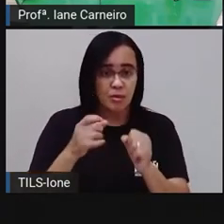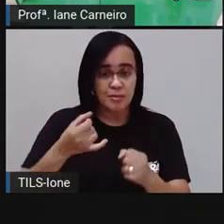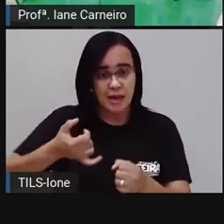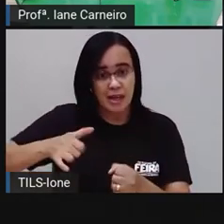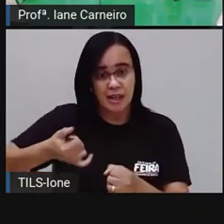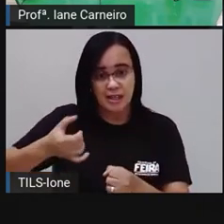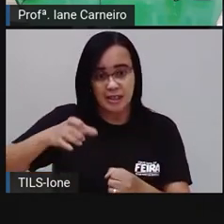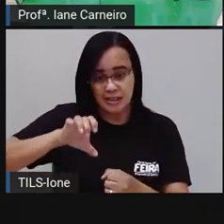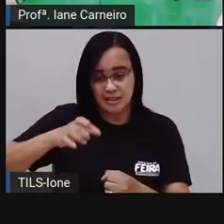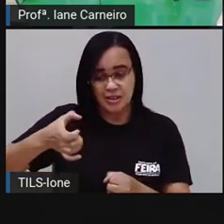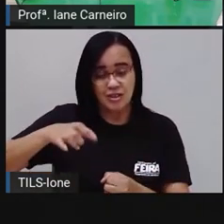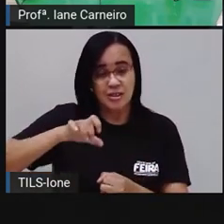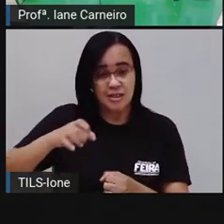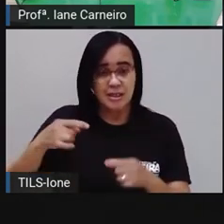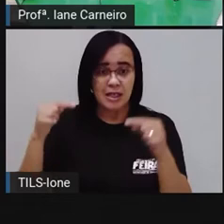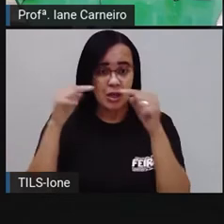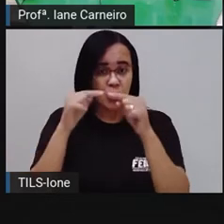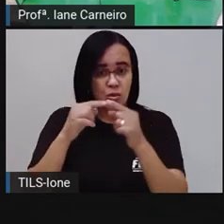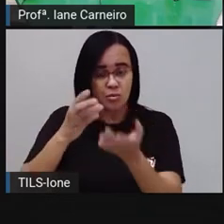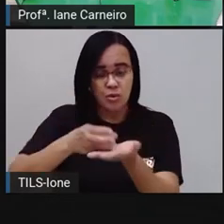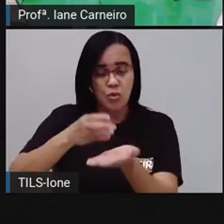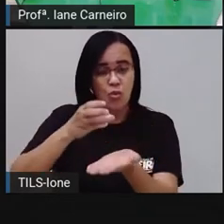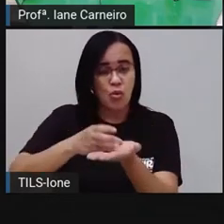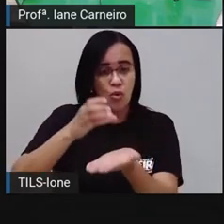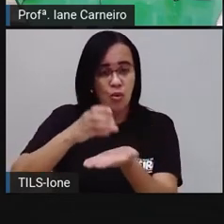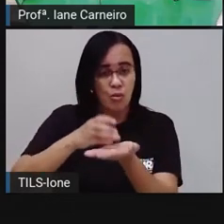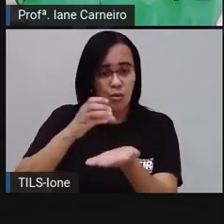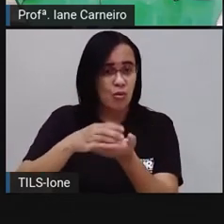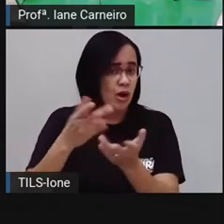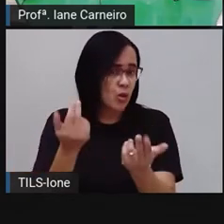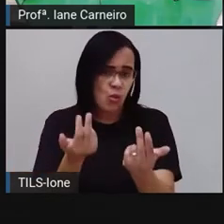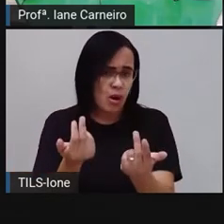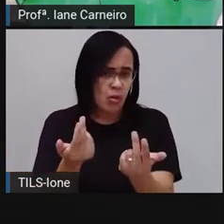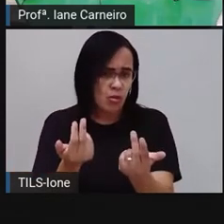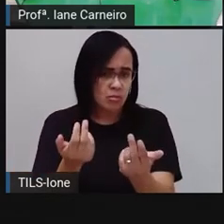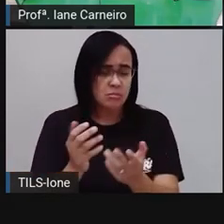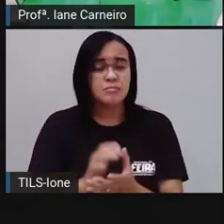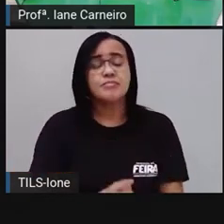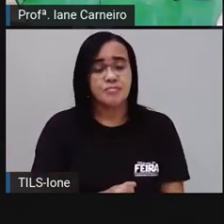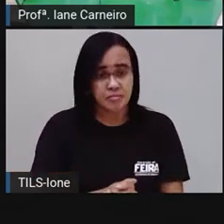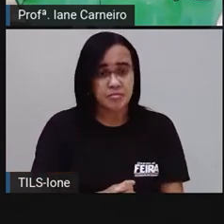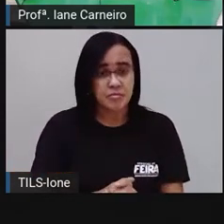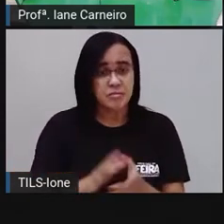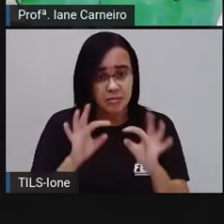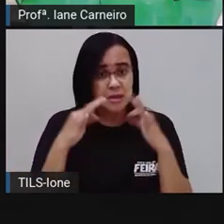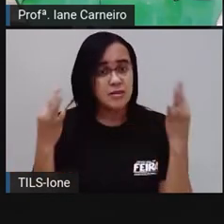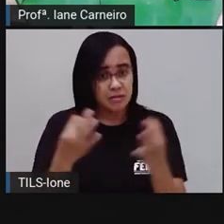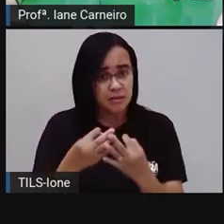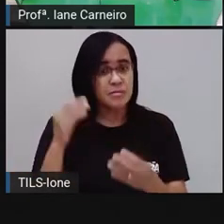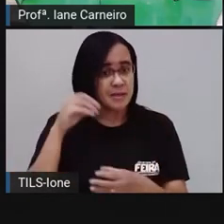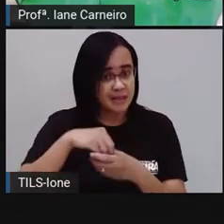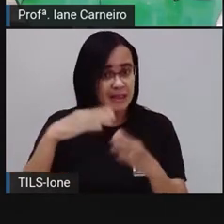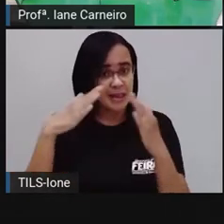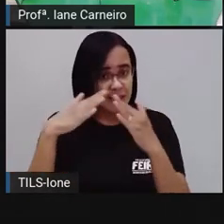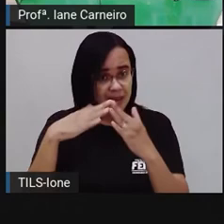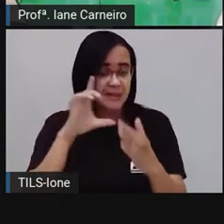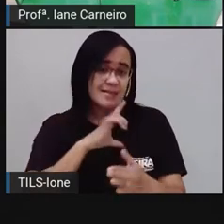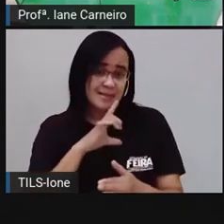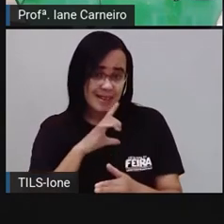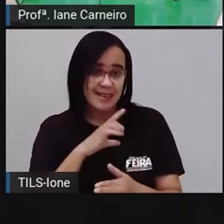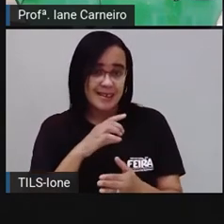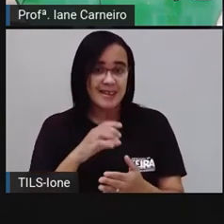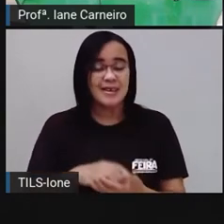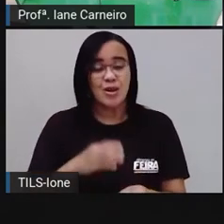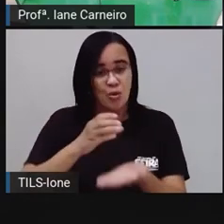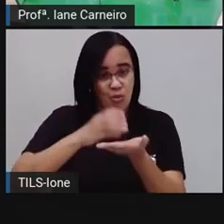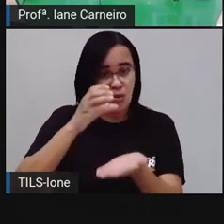equivale, ó, a esse copo, né? E muitas famílias têm esse copo em casa. A Pró colocou aqui a farinha de